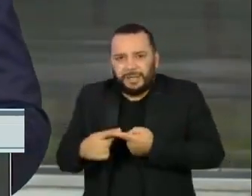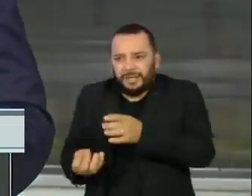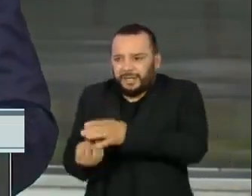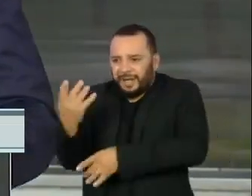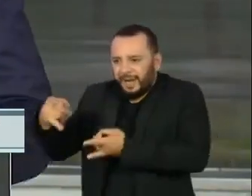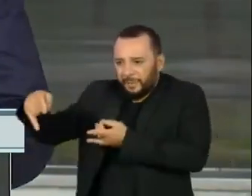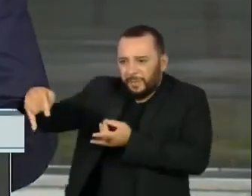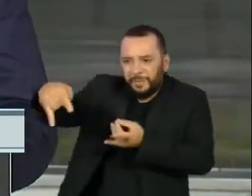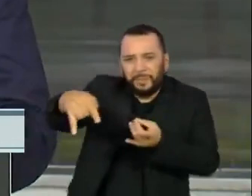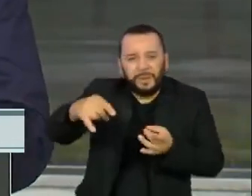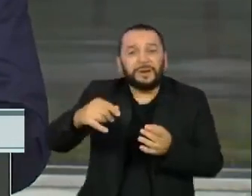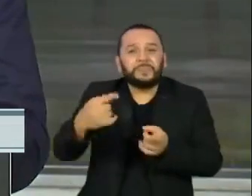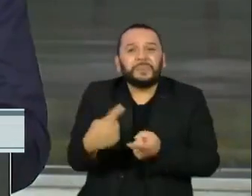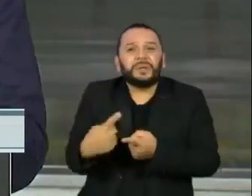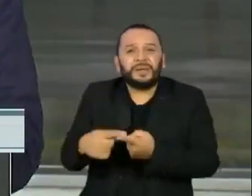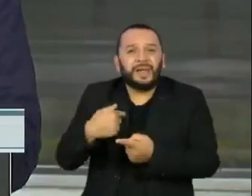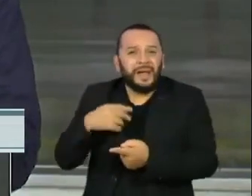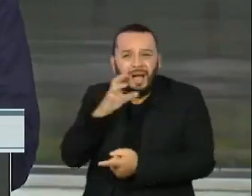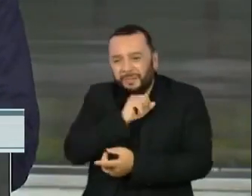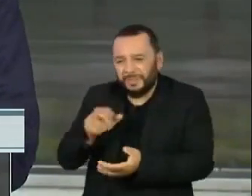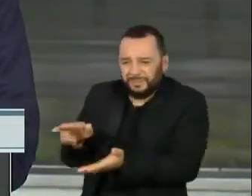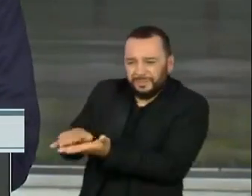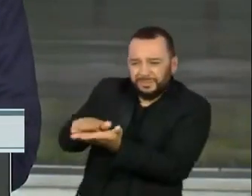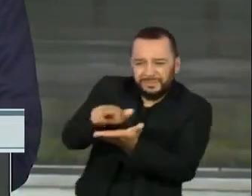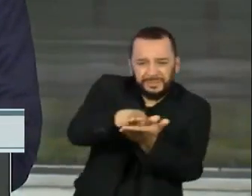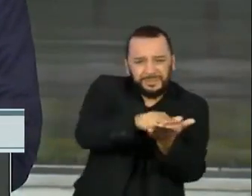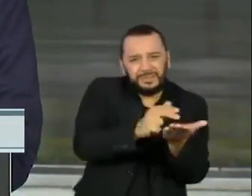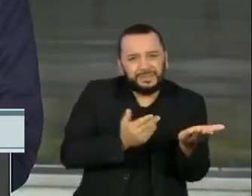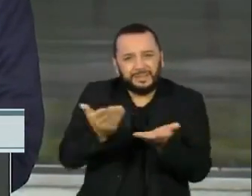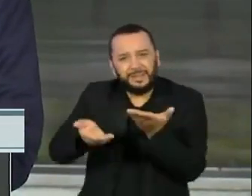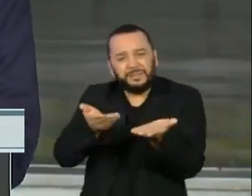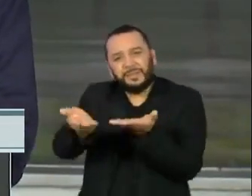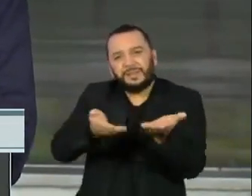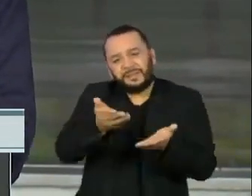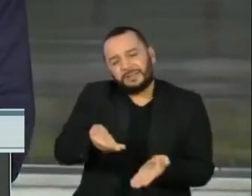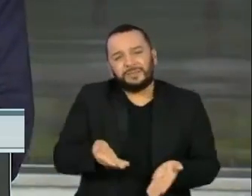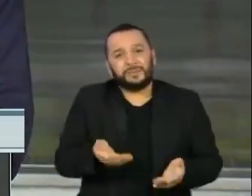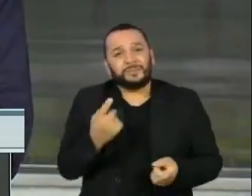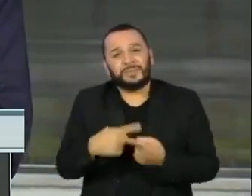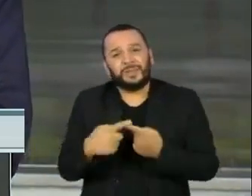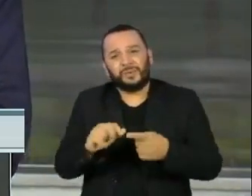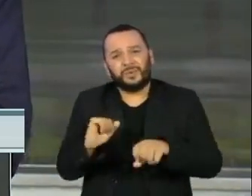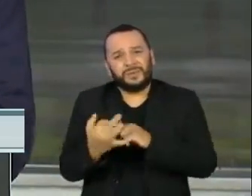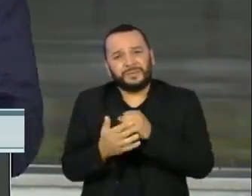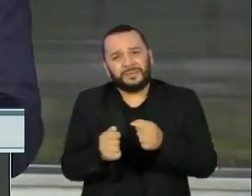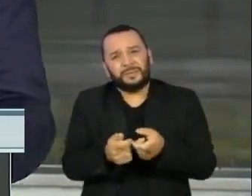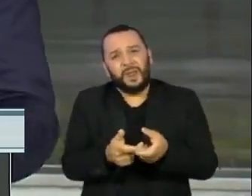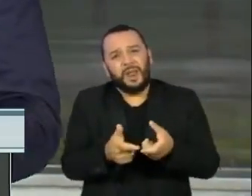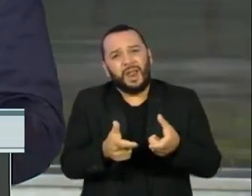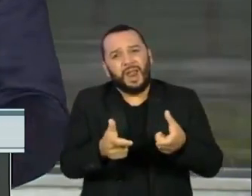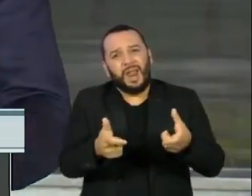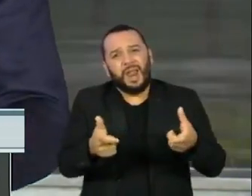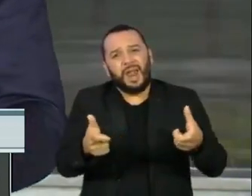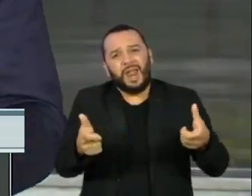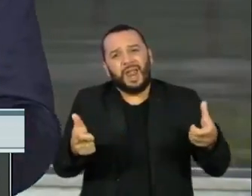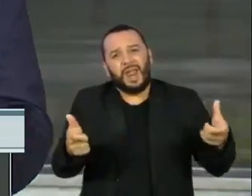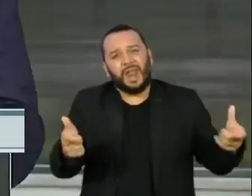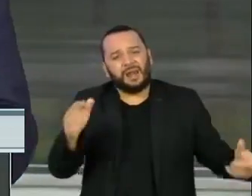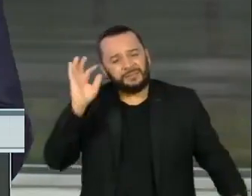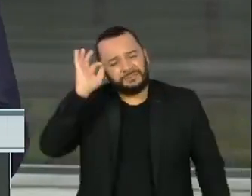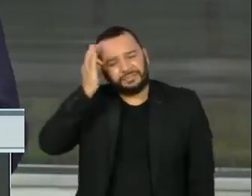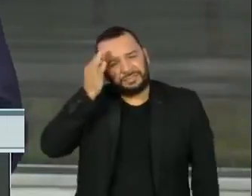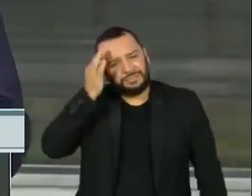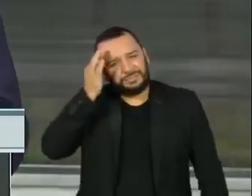a evolução também tão rápida do vírus no estado de São Paulo. Não é possível transformar